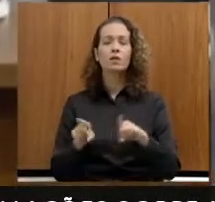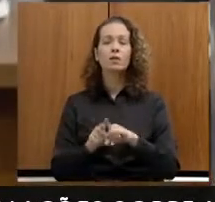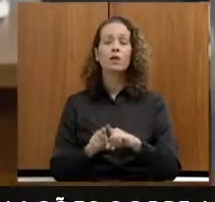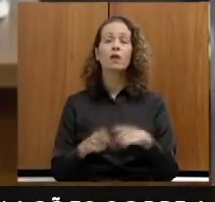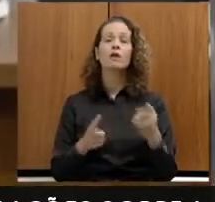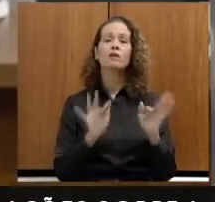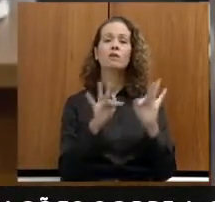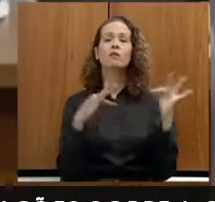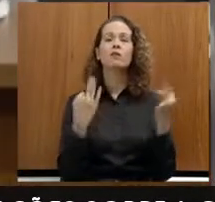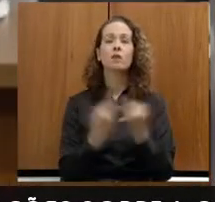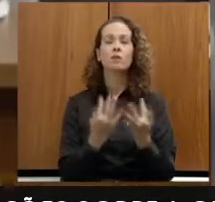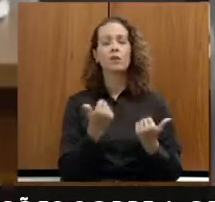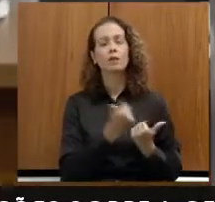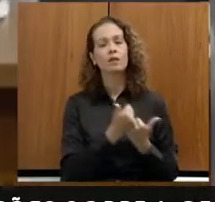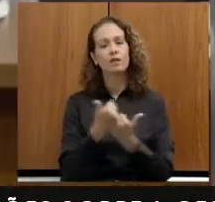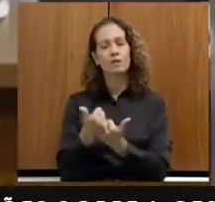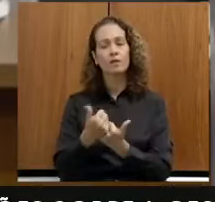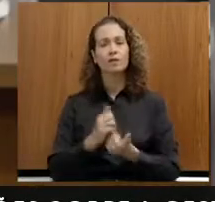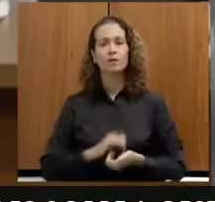acolhedora.